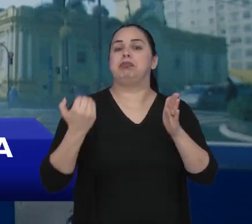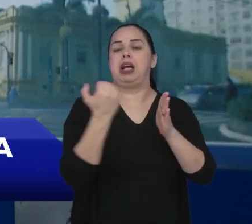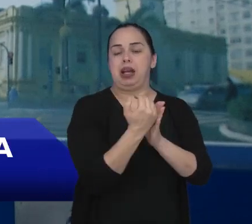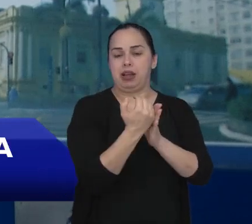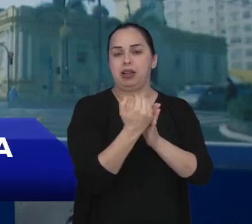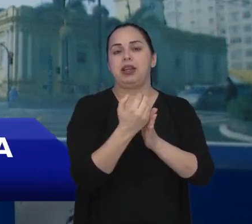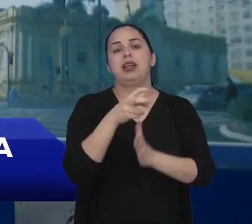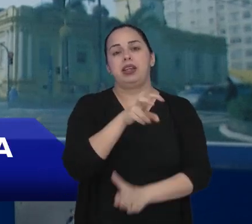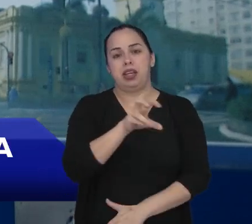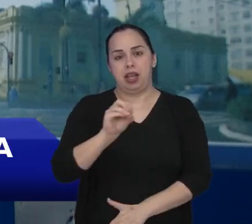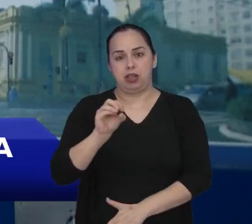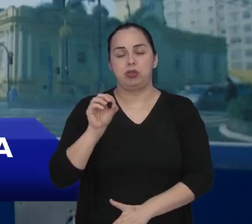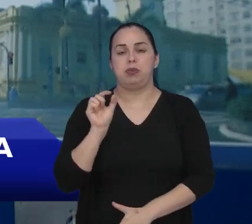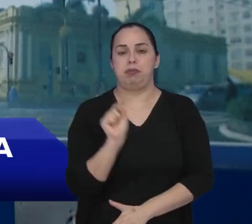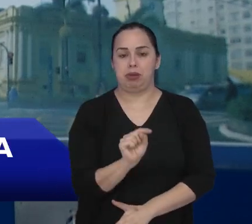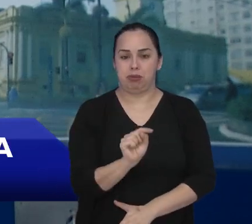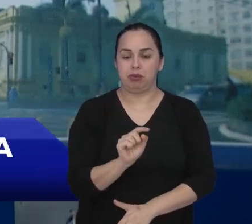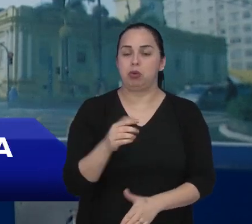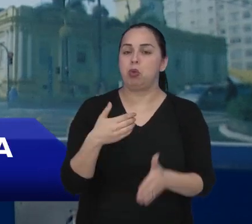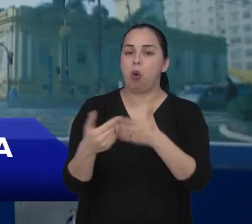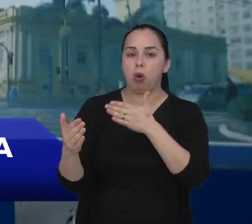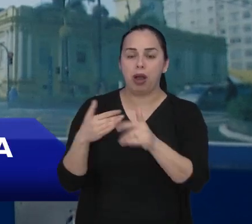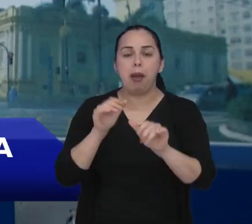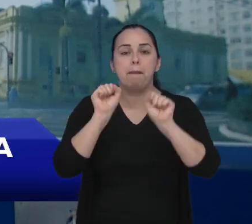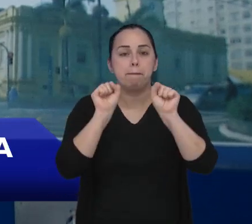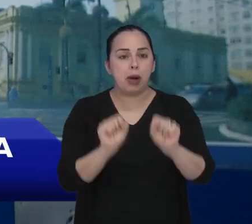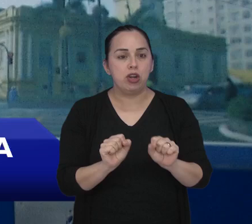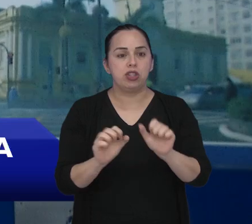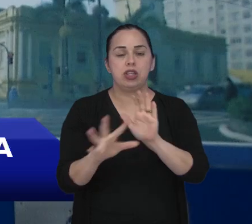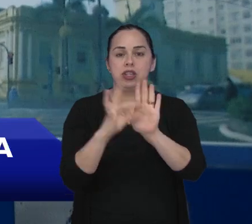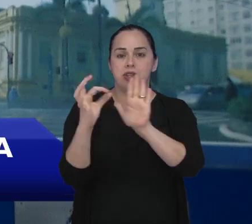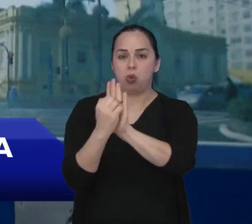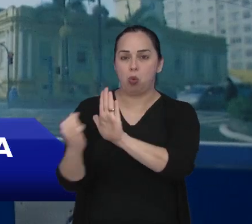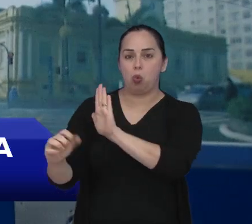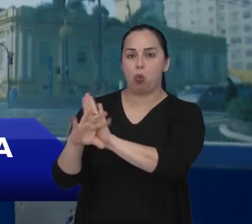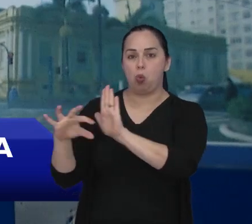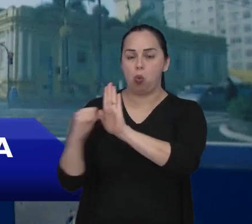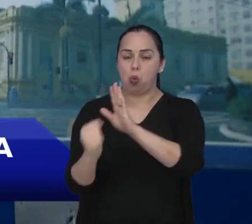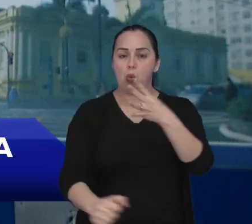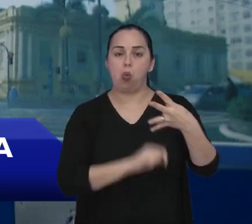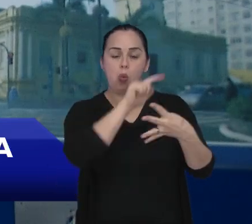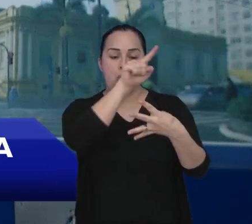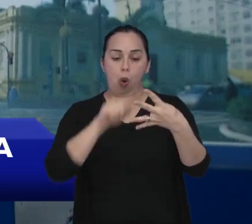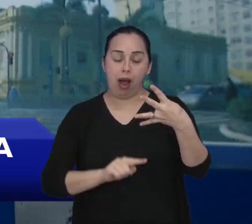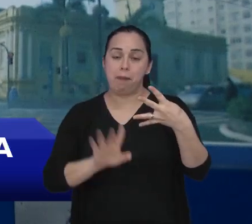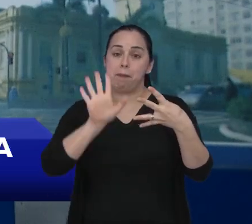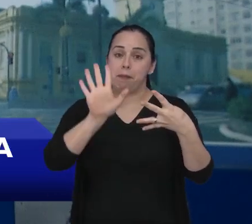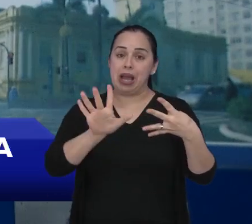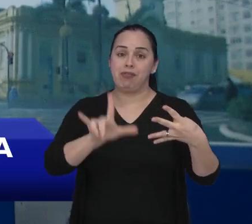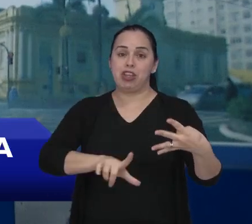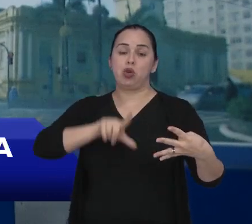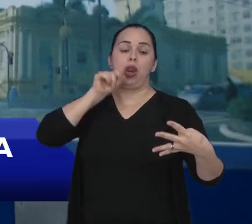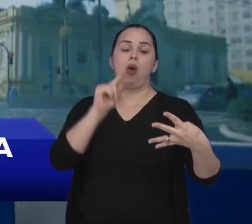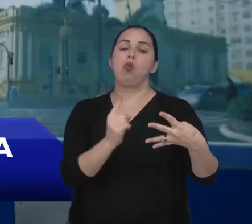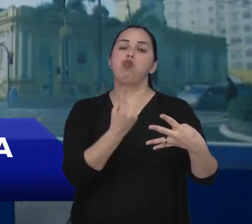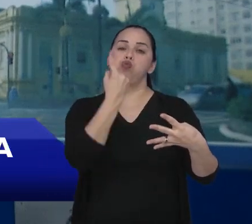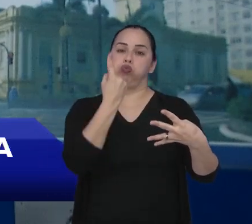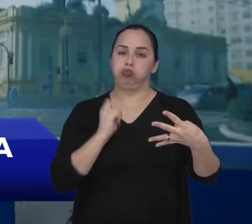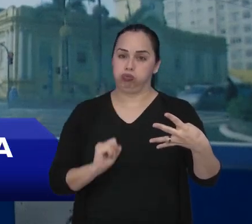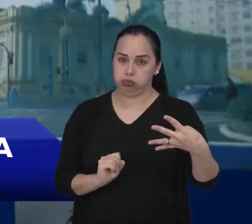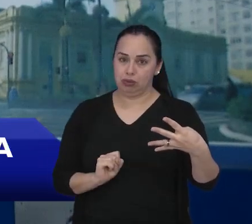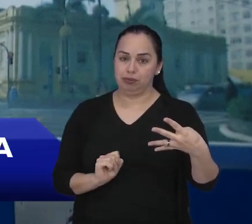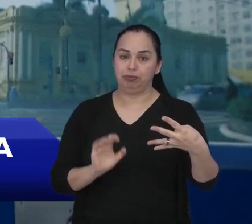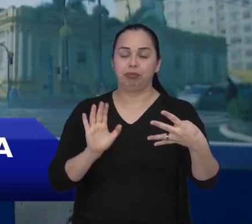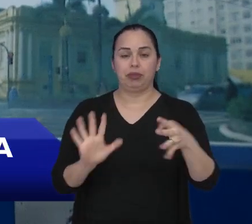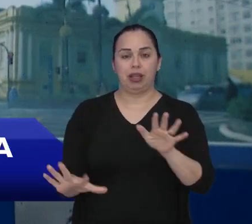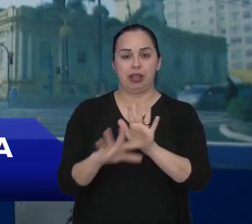Cada CPF ou CNPJ pode inscrever até quatro projetos artístico-culturais, mas só um será beneficiado. Então,